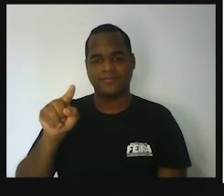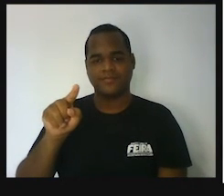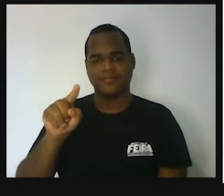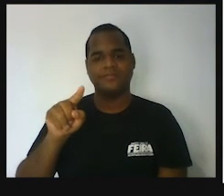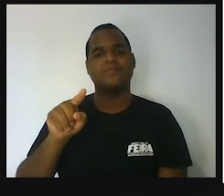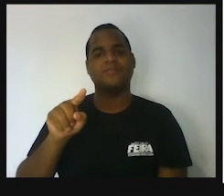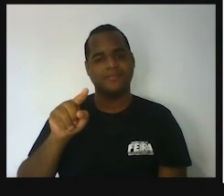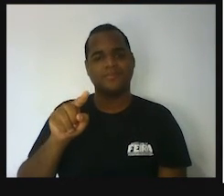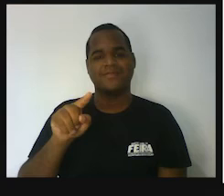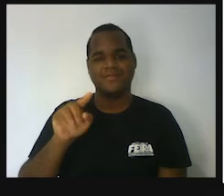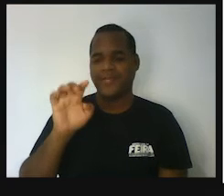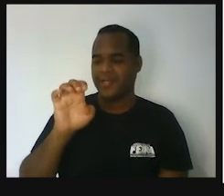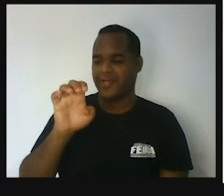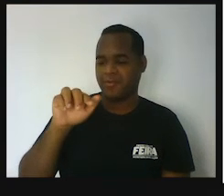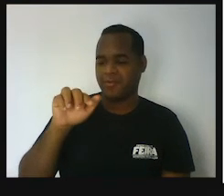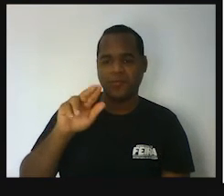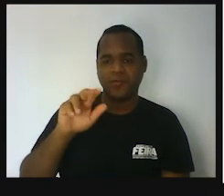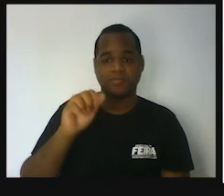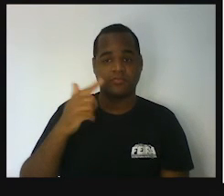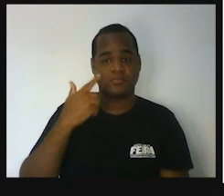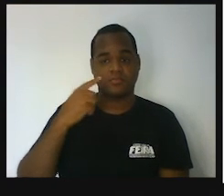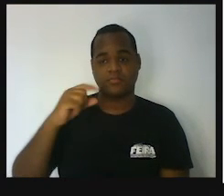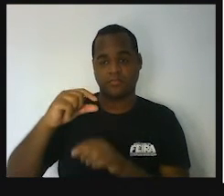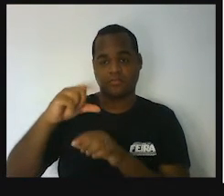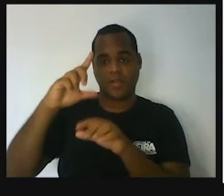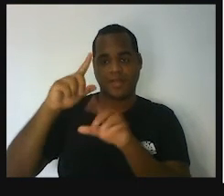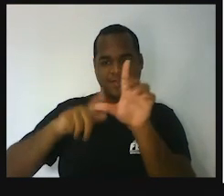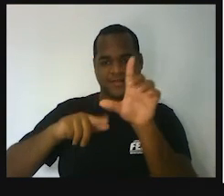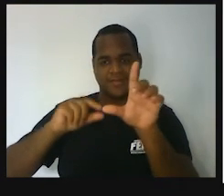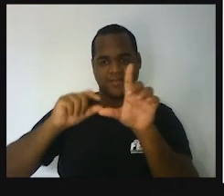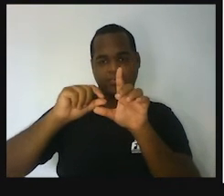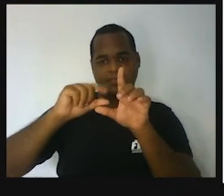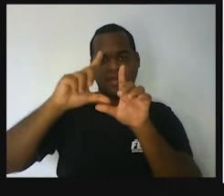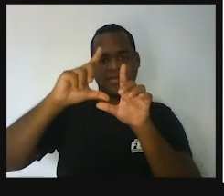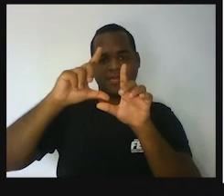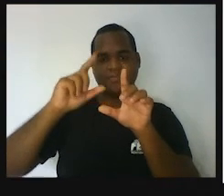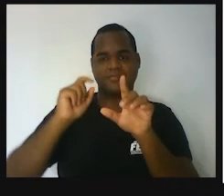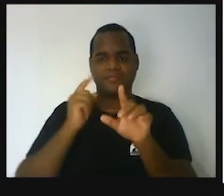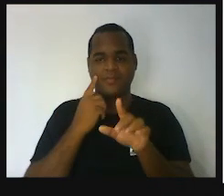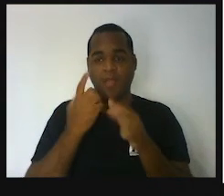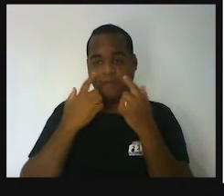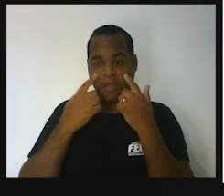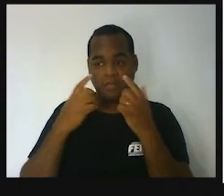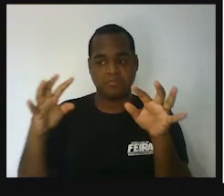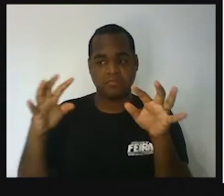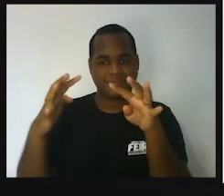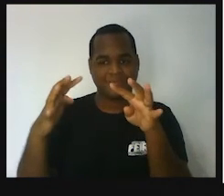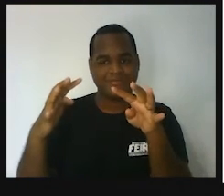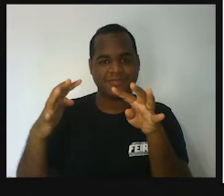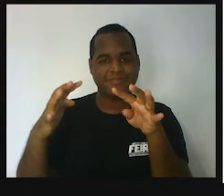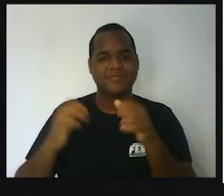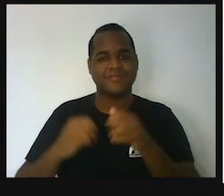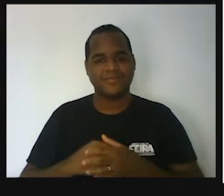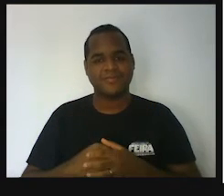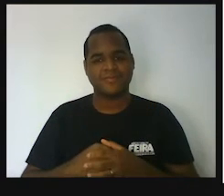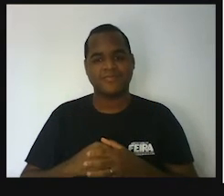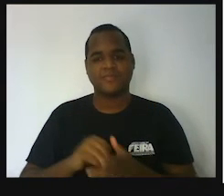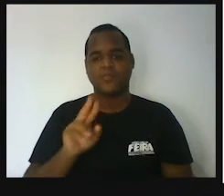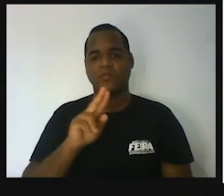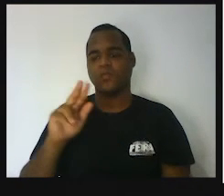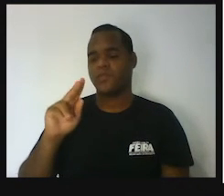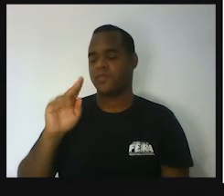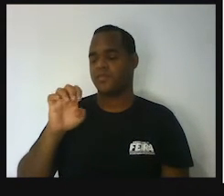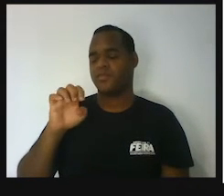Equação. Opa, eu quero maiúsculo, né? Pra chamar atenção. Ó. É uma equação.